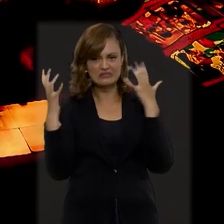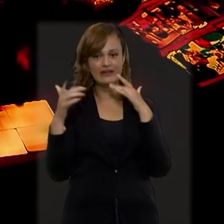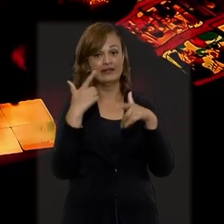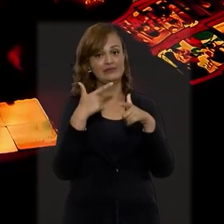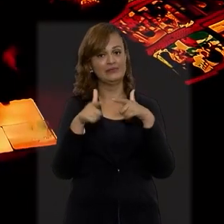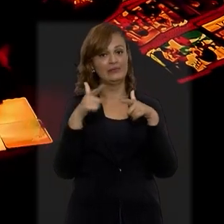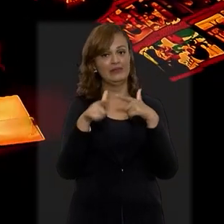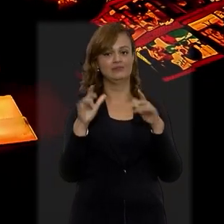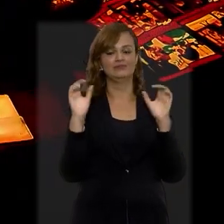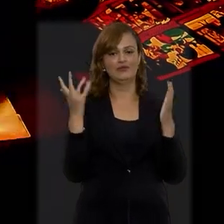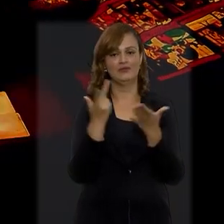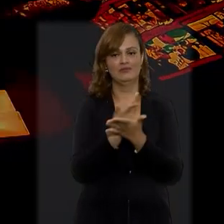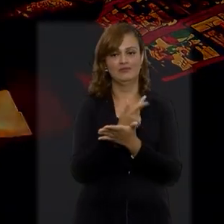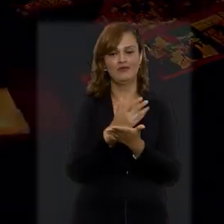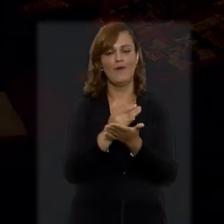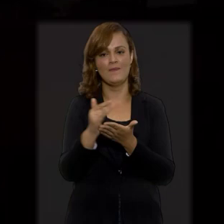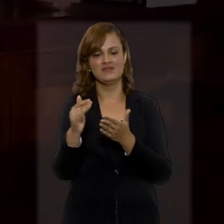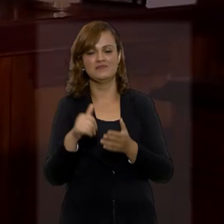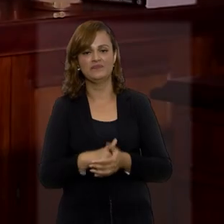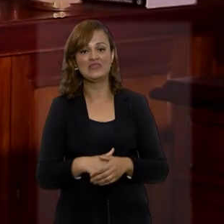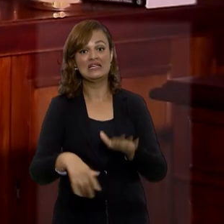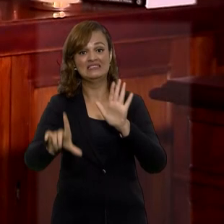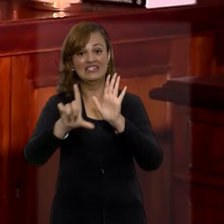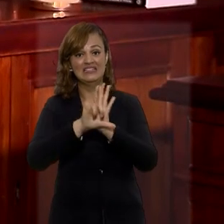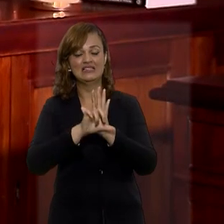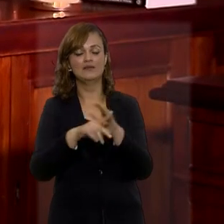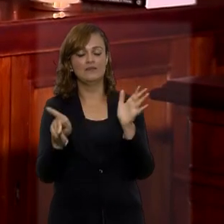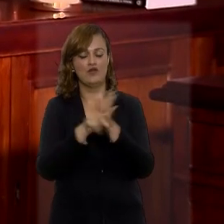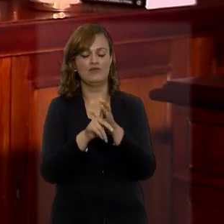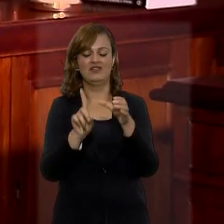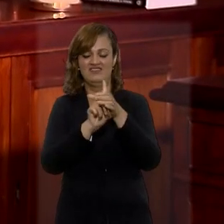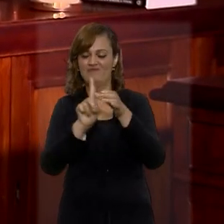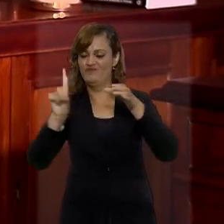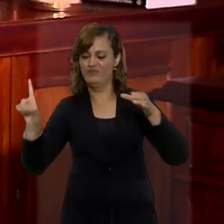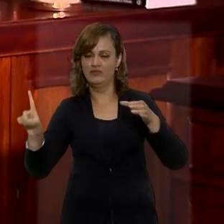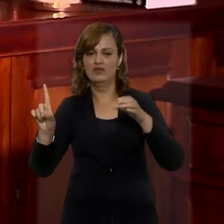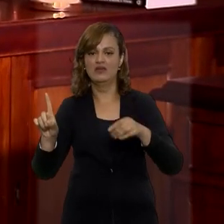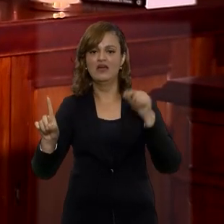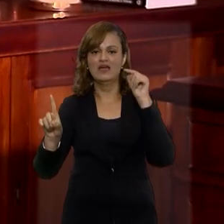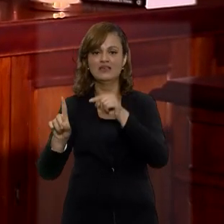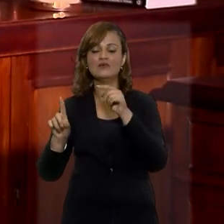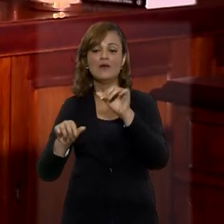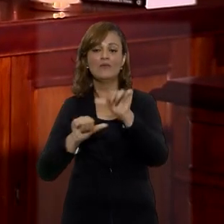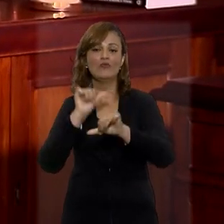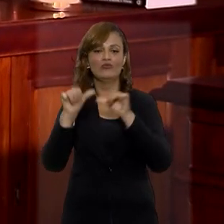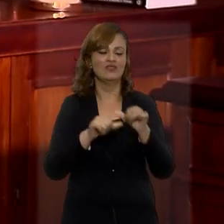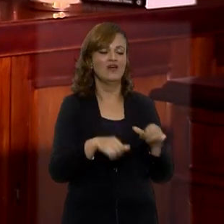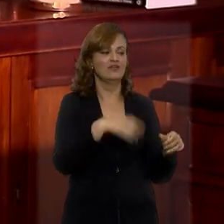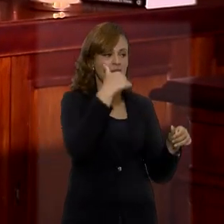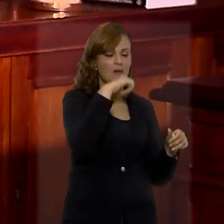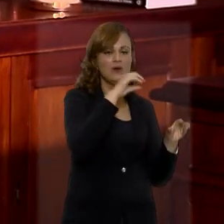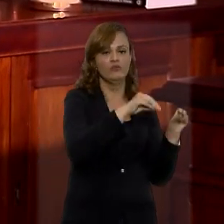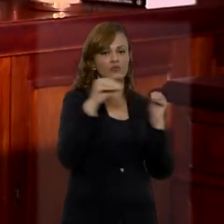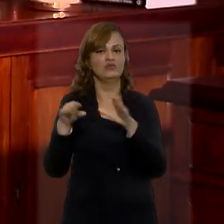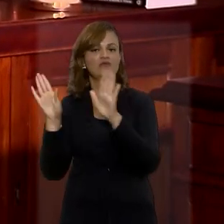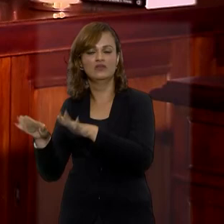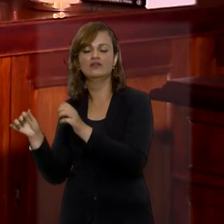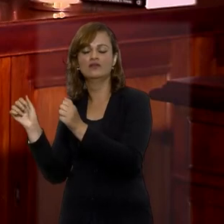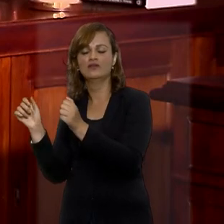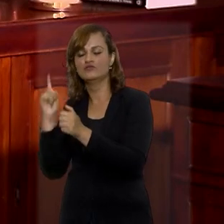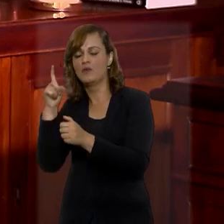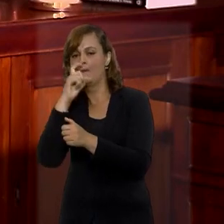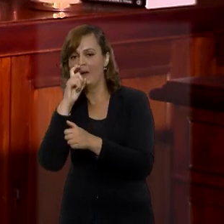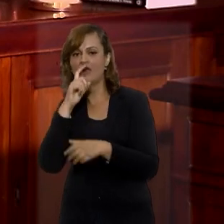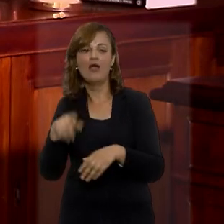a aparecer os conflitos. Tem sanções previstas na própria lei da alienação. Uma delas é a troca da guarda, a